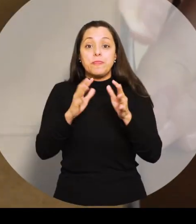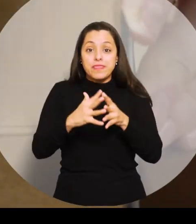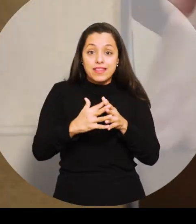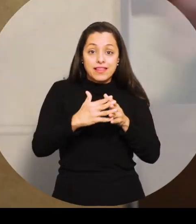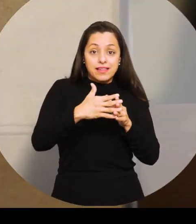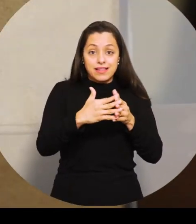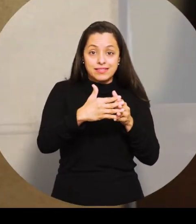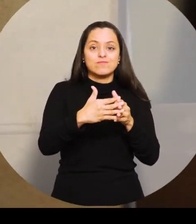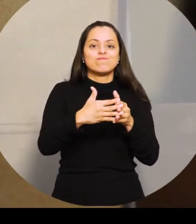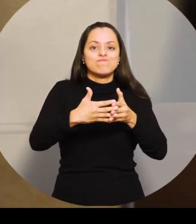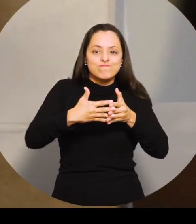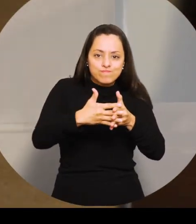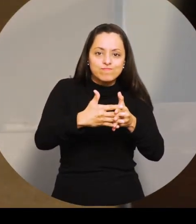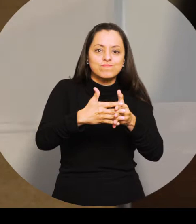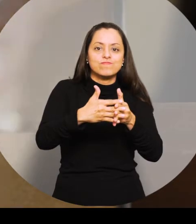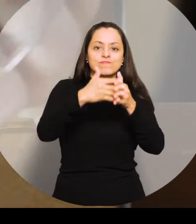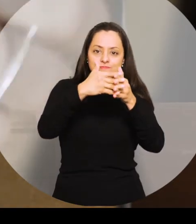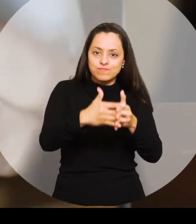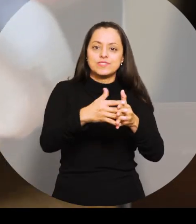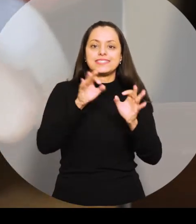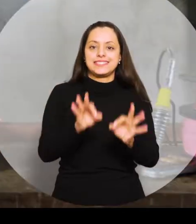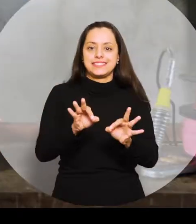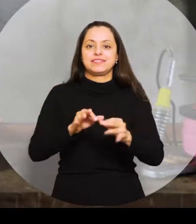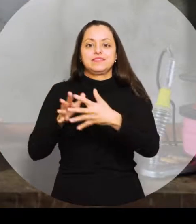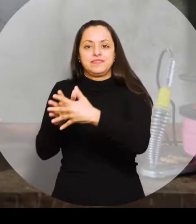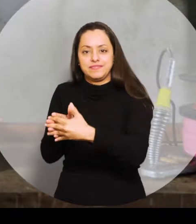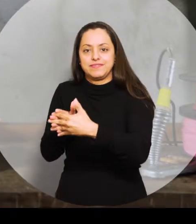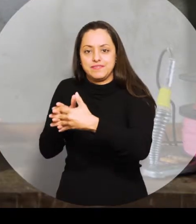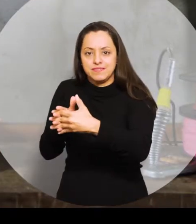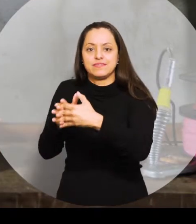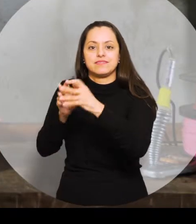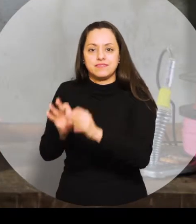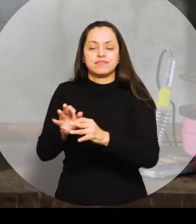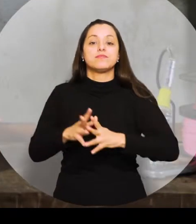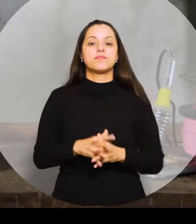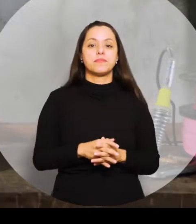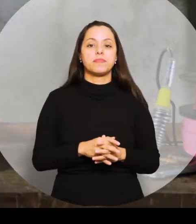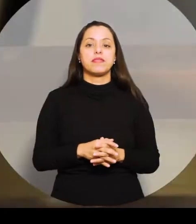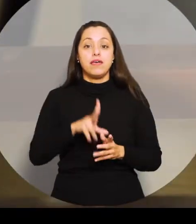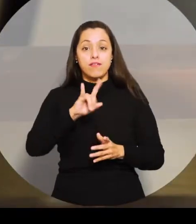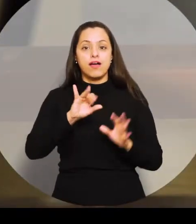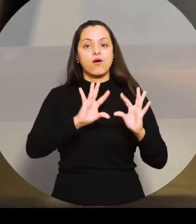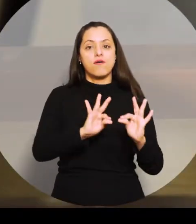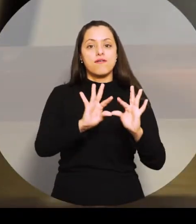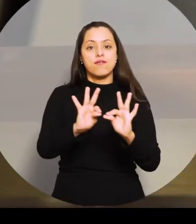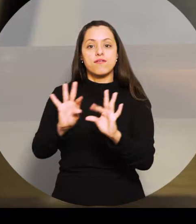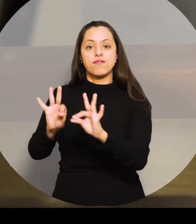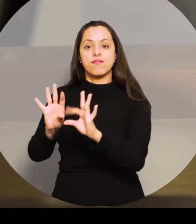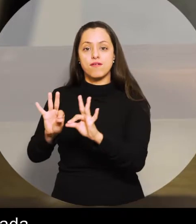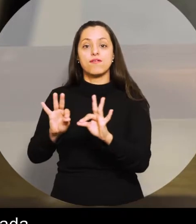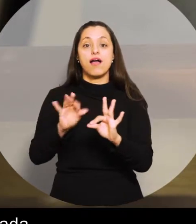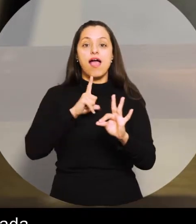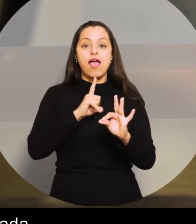a junção no lugar correto. Então, conforme eu vou passando, eu vou pressionando